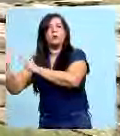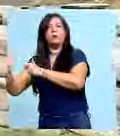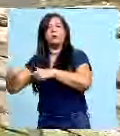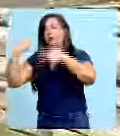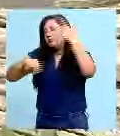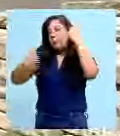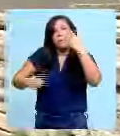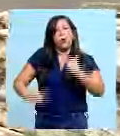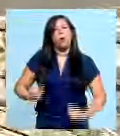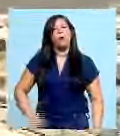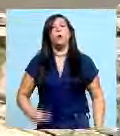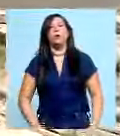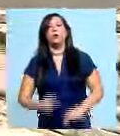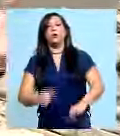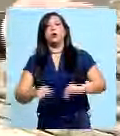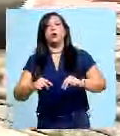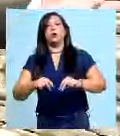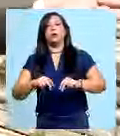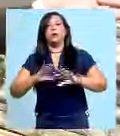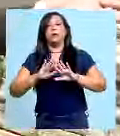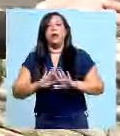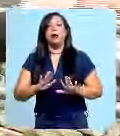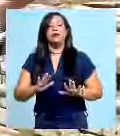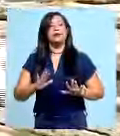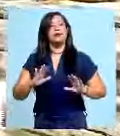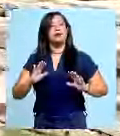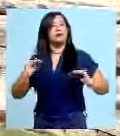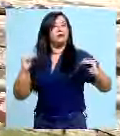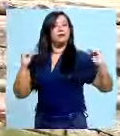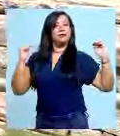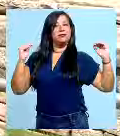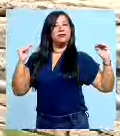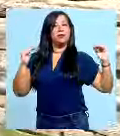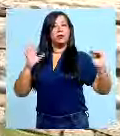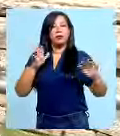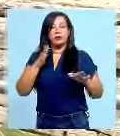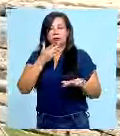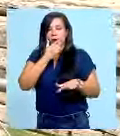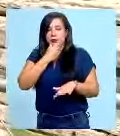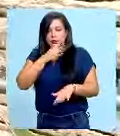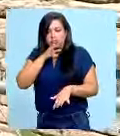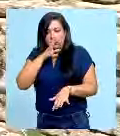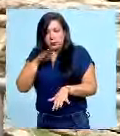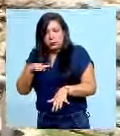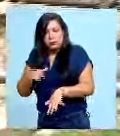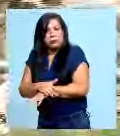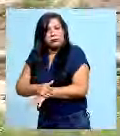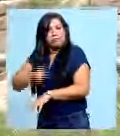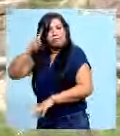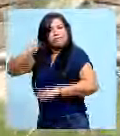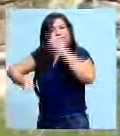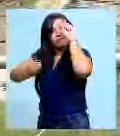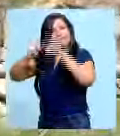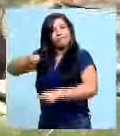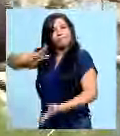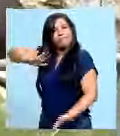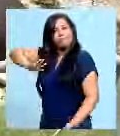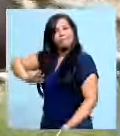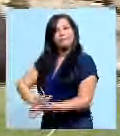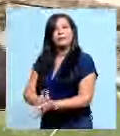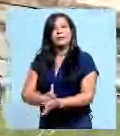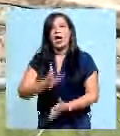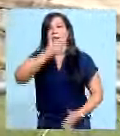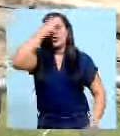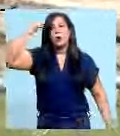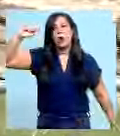corpo e conduzido entre bandos mudos. Ele é sacrificado. O negro